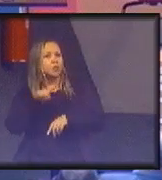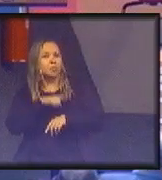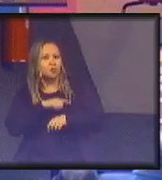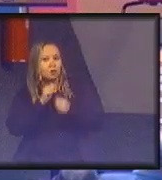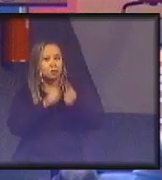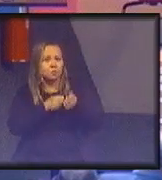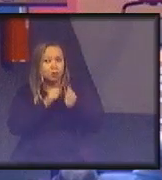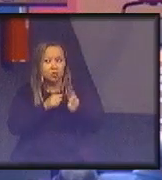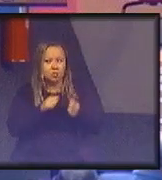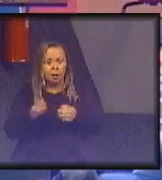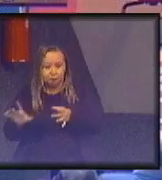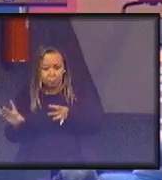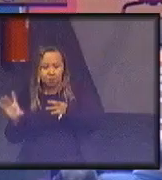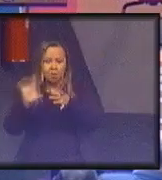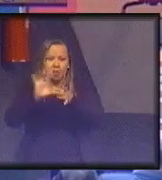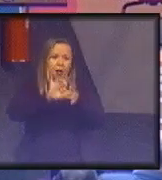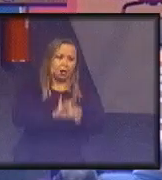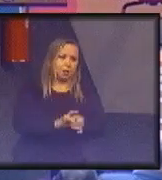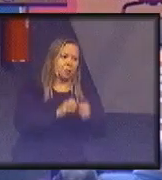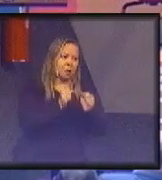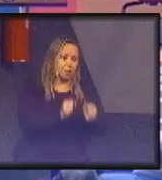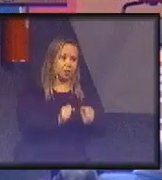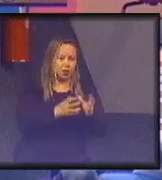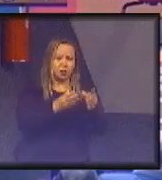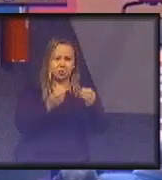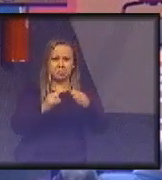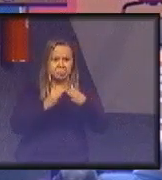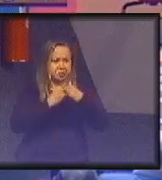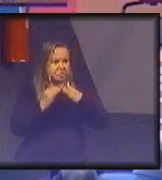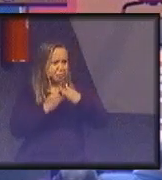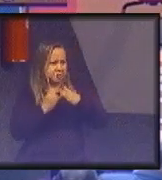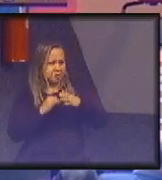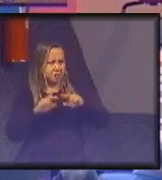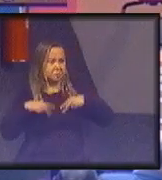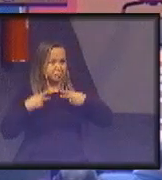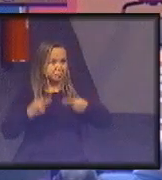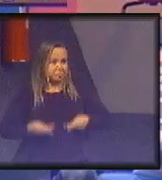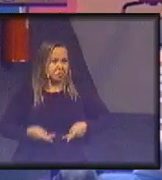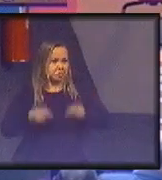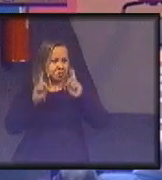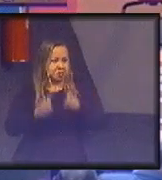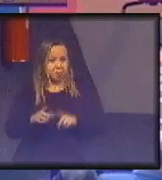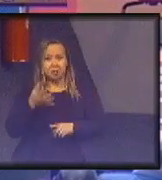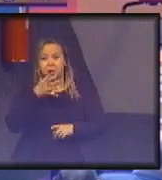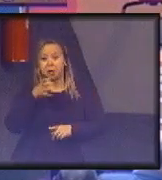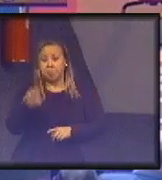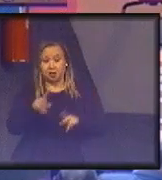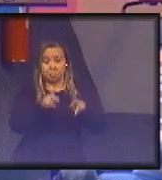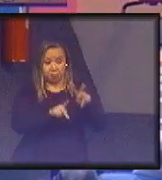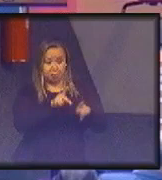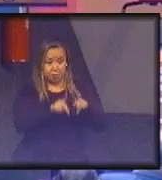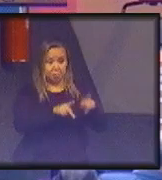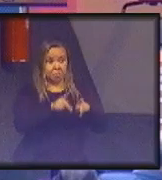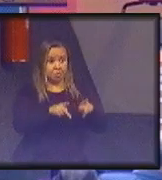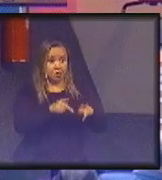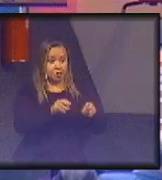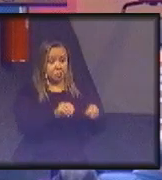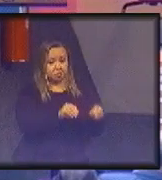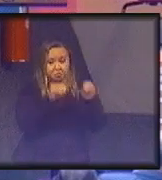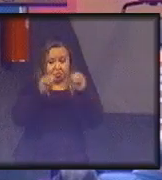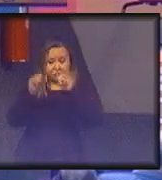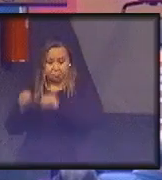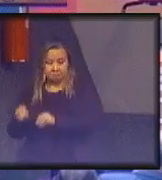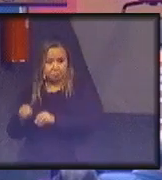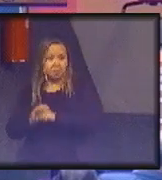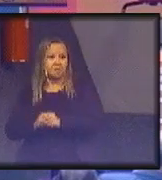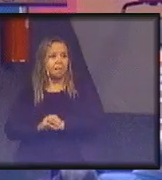tentava reintegrar na posse, muitas entidades de direitos humanos não queriam que essa população fosse reassentada. Eu não